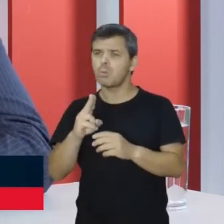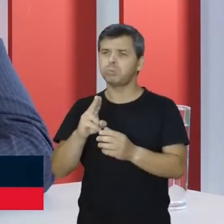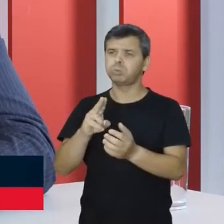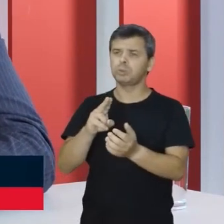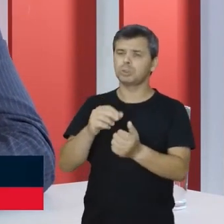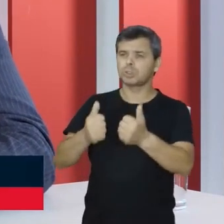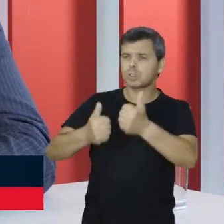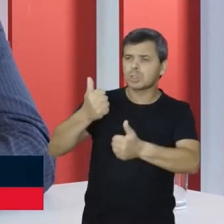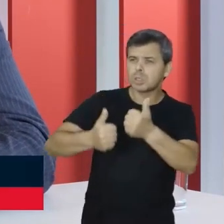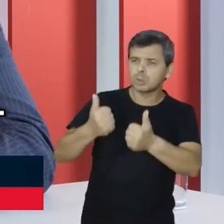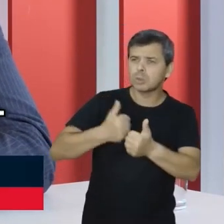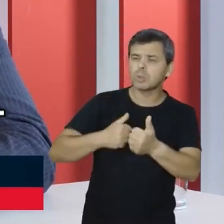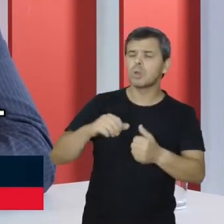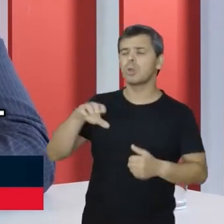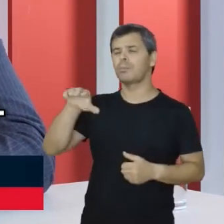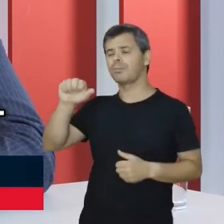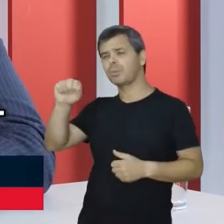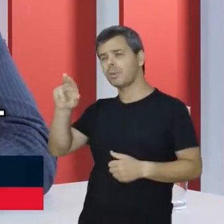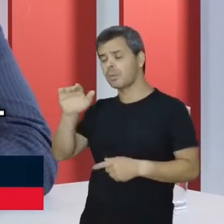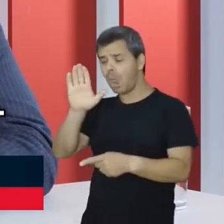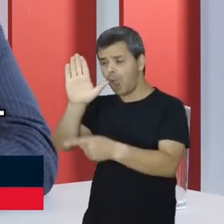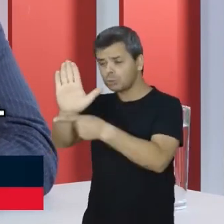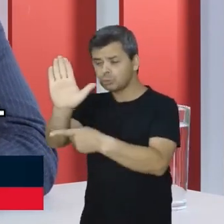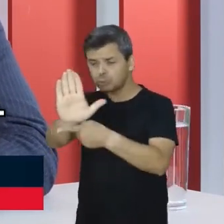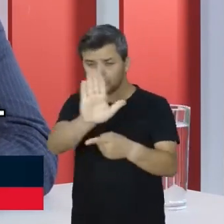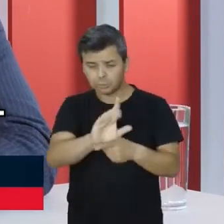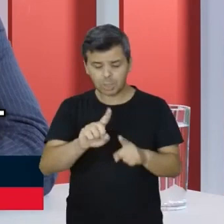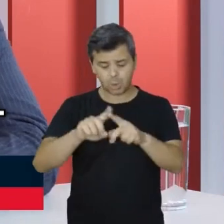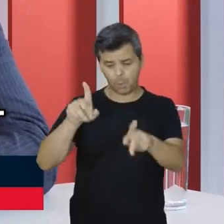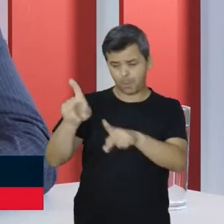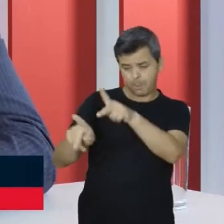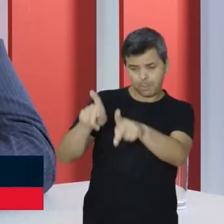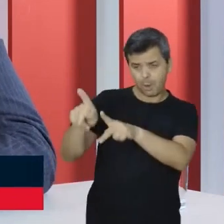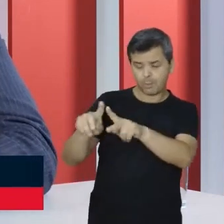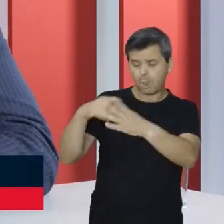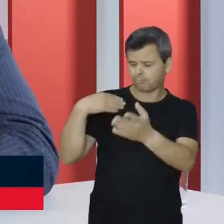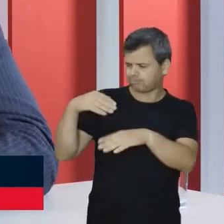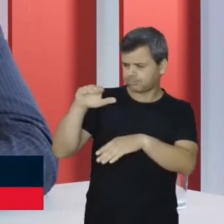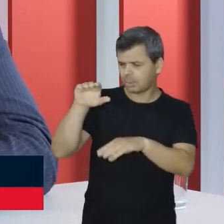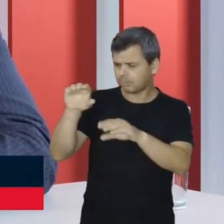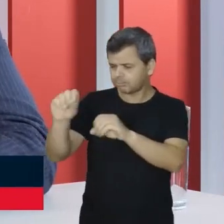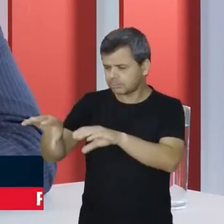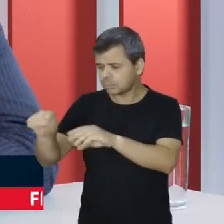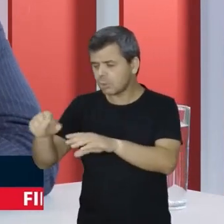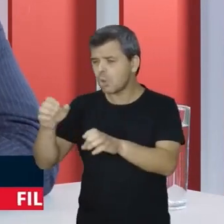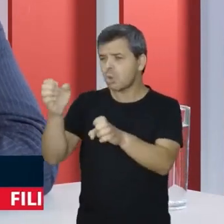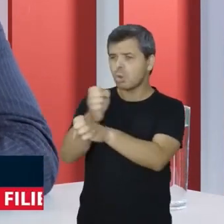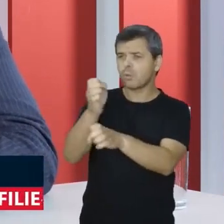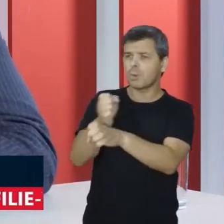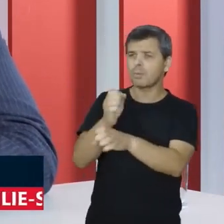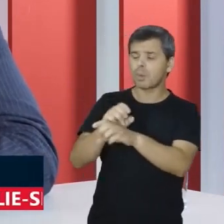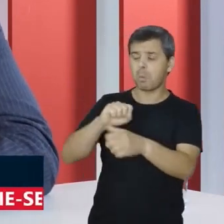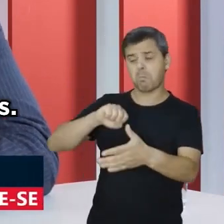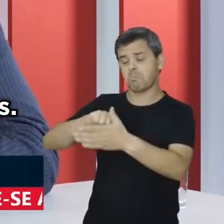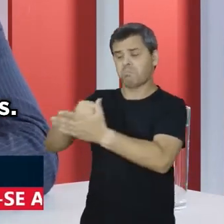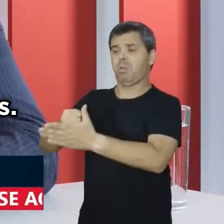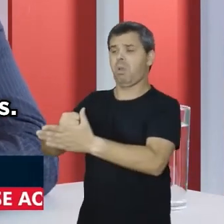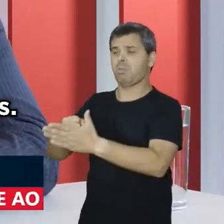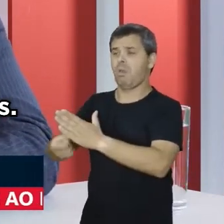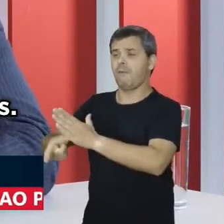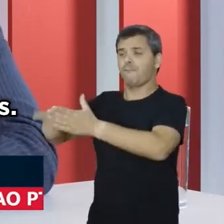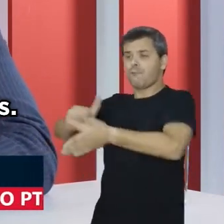SAMU para poder ajudar a população na educação, com as obras que estavam paralisadas,